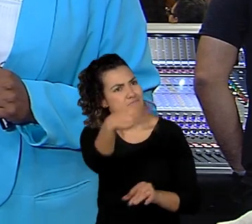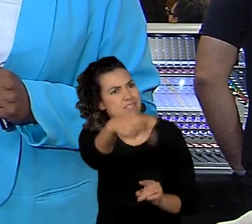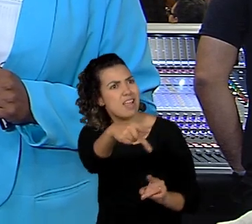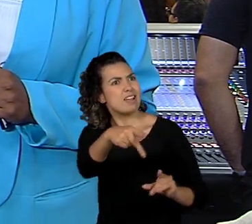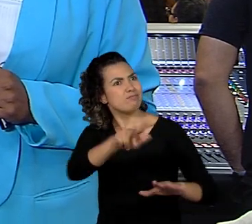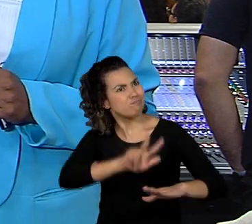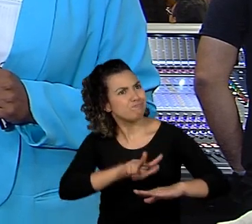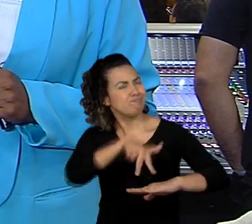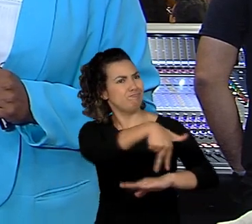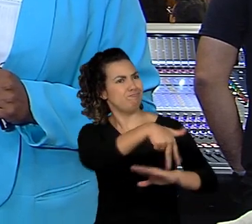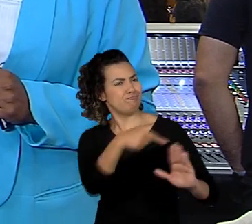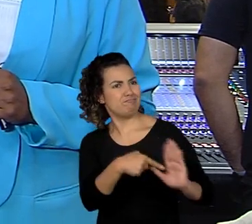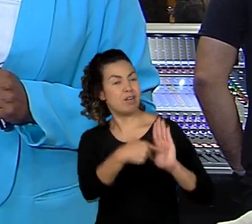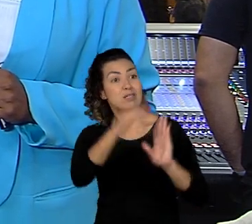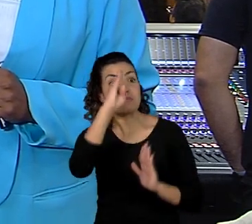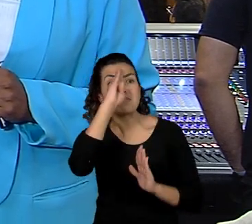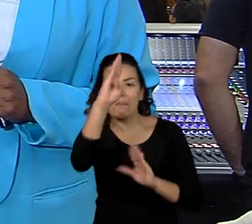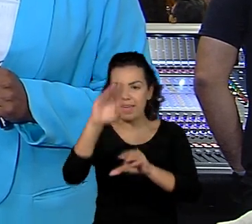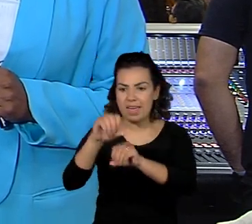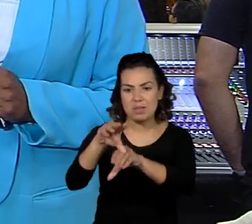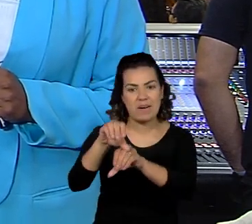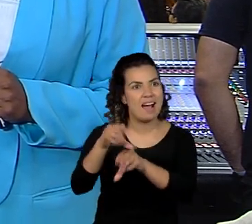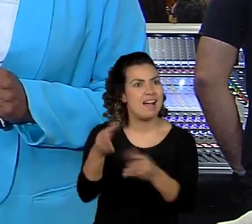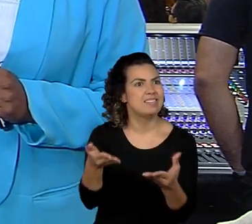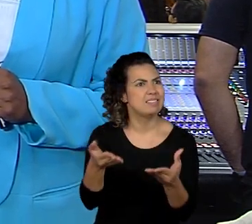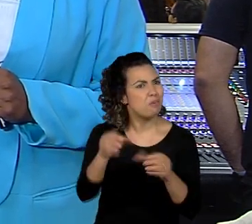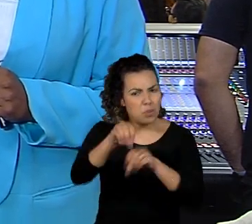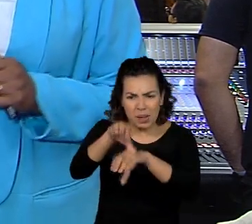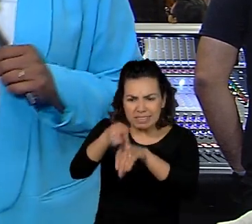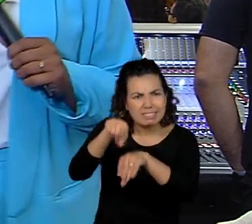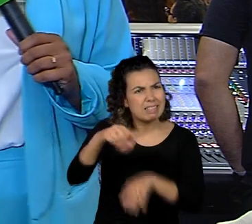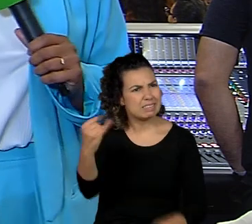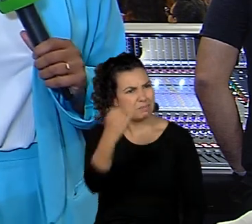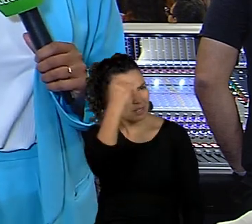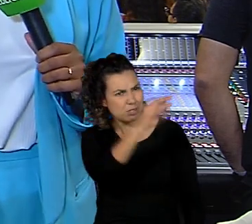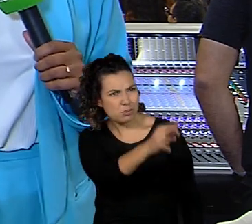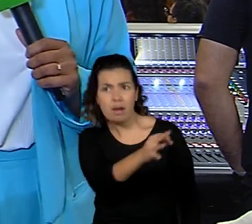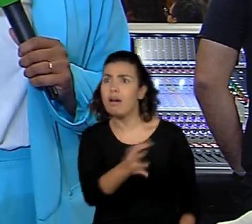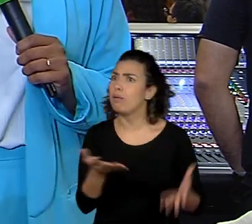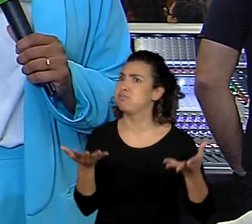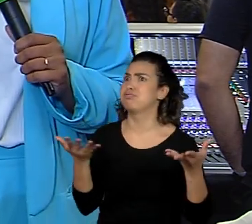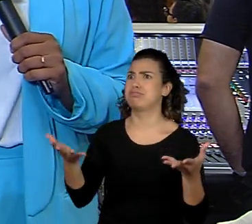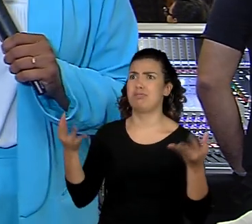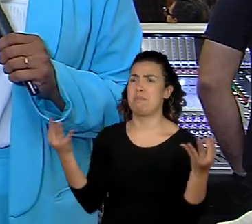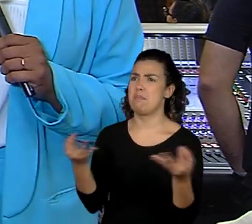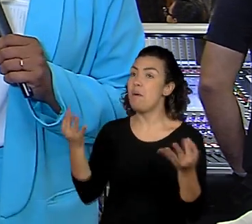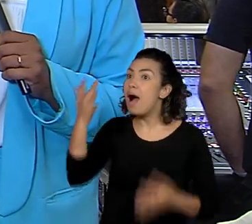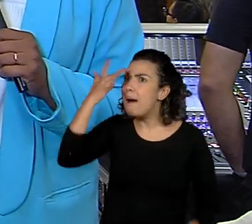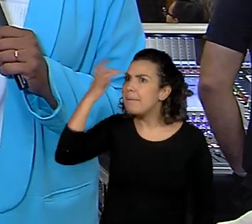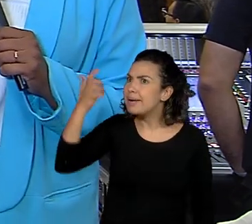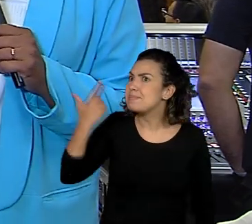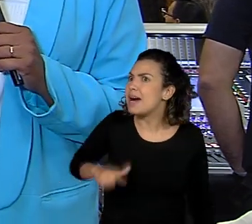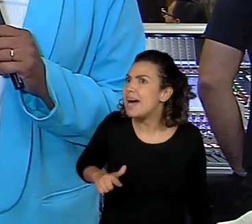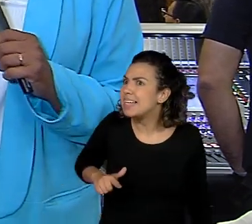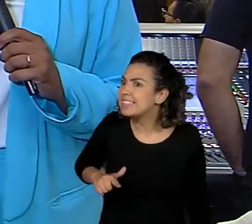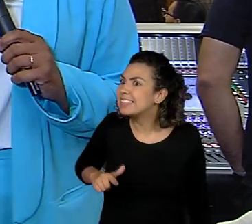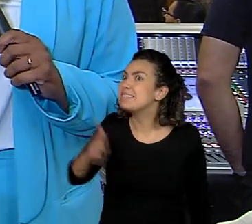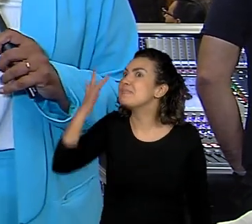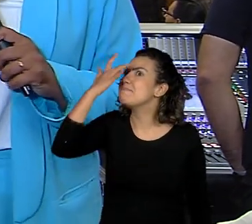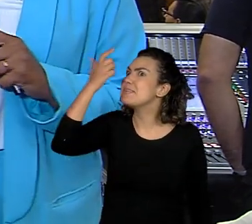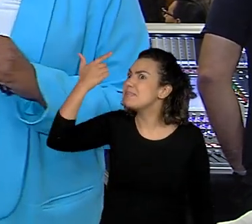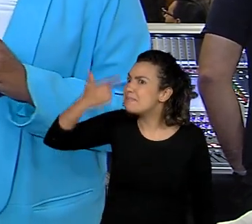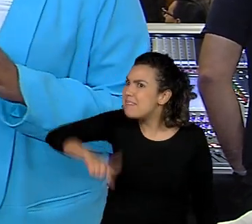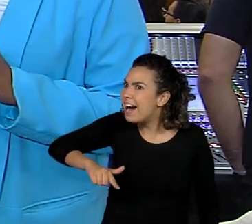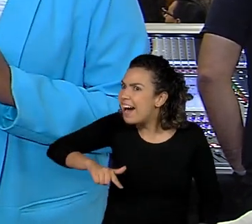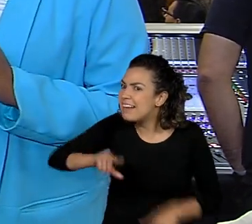Acima de tudo, a educação. Como é importante a educação, né? Sem dúvida, e amanhã tem mais educação aqui na tela